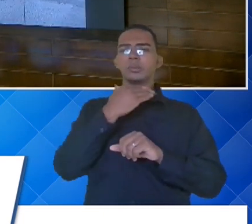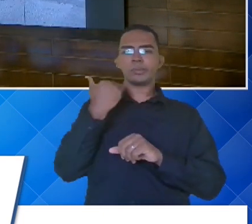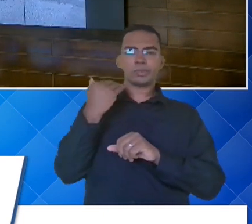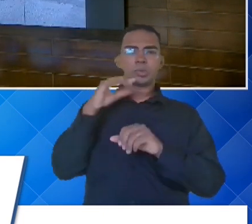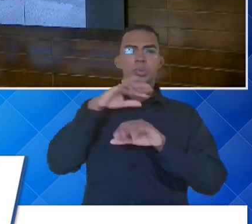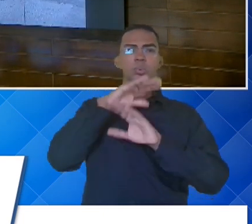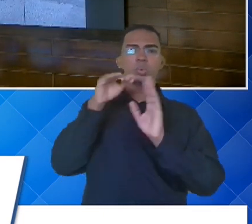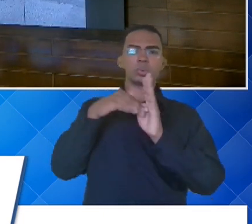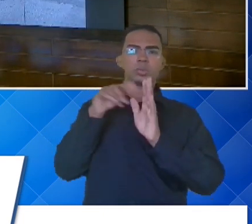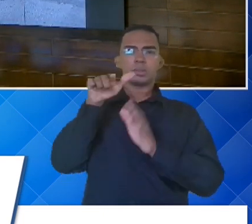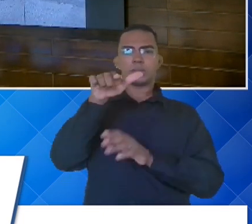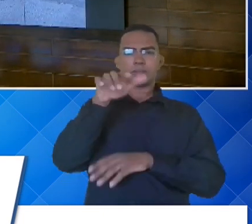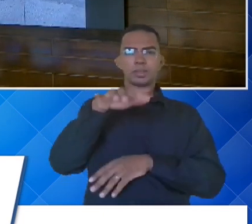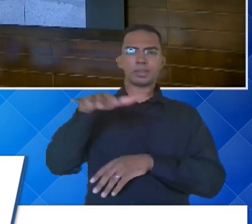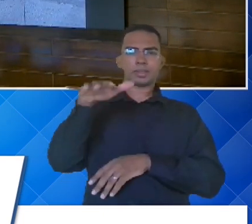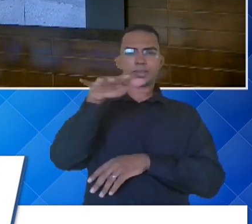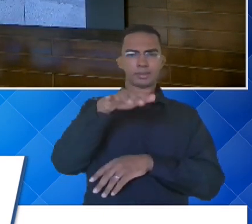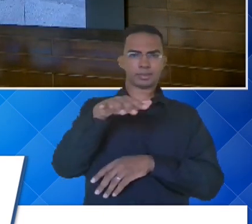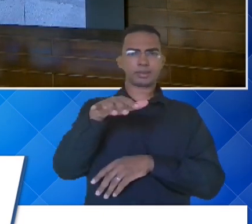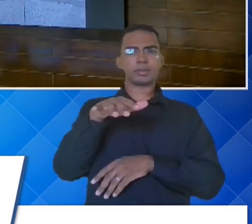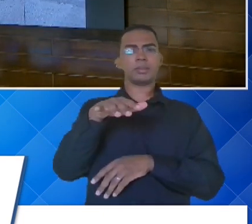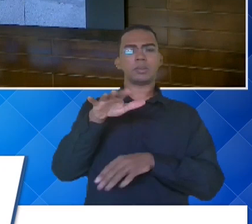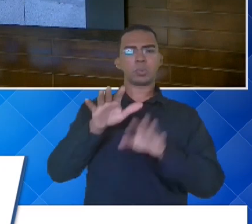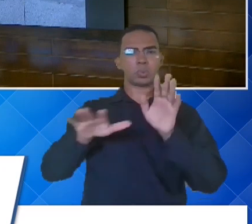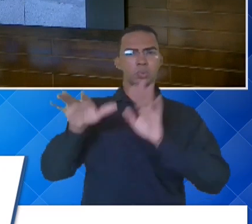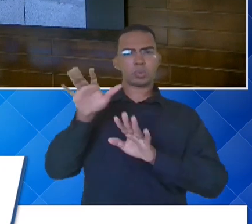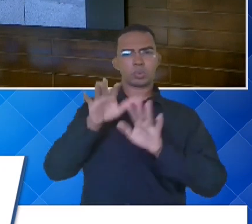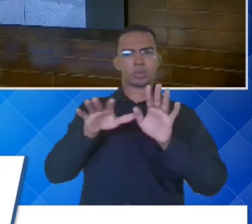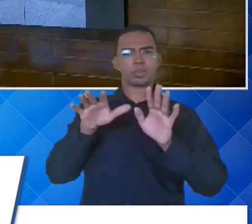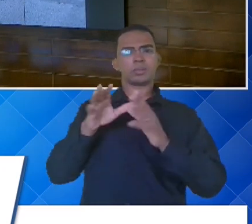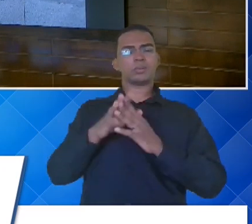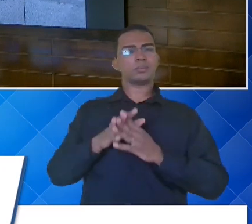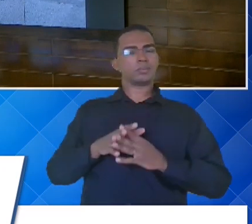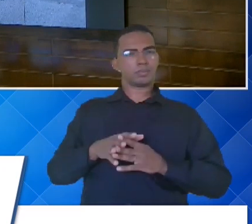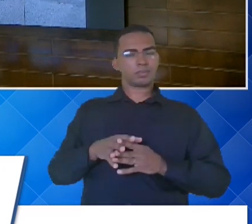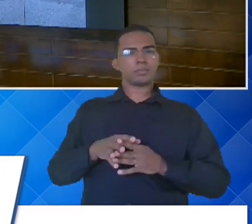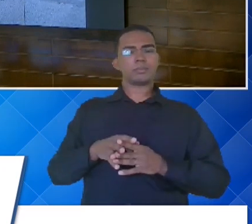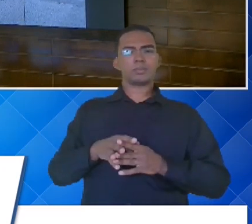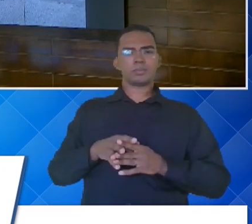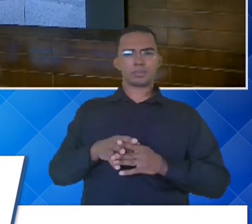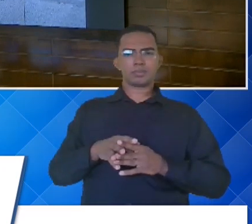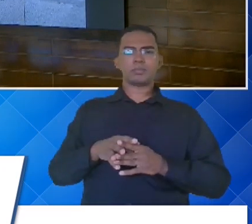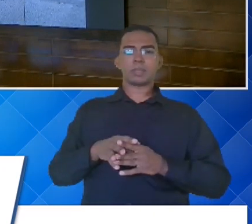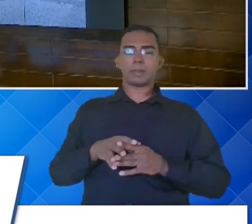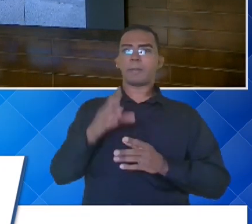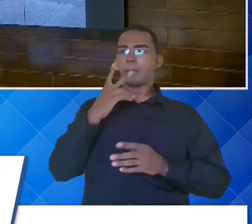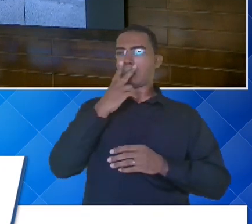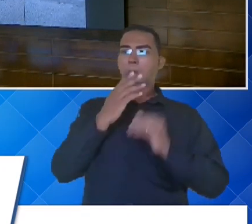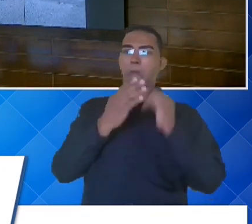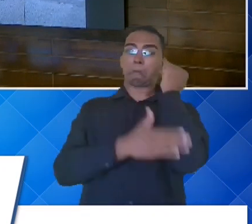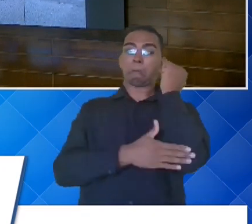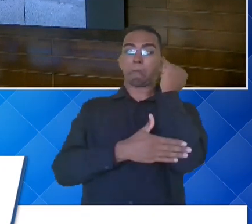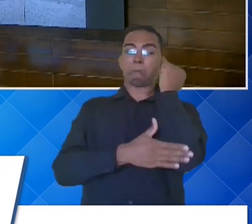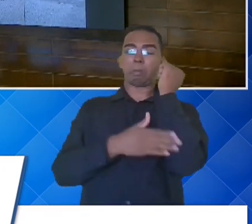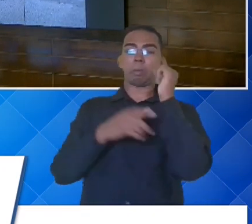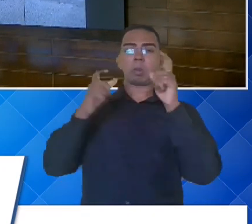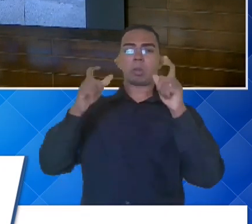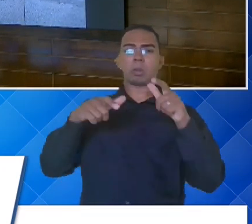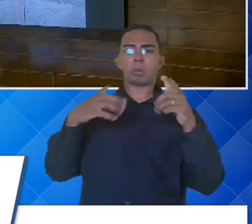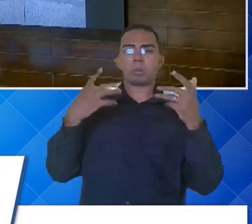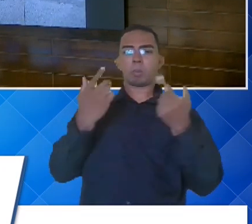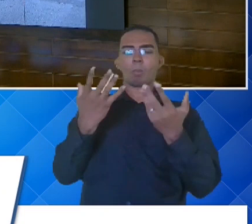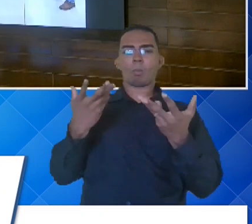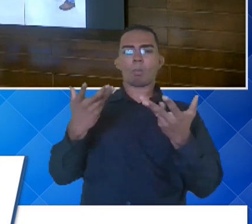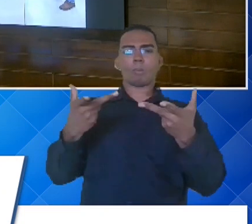área aí, uma área bem preservada, bem cuidada, de dar inveja, um lugar extremamente limpo.